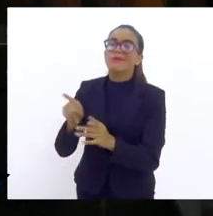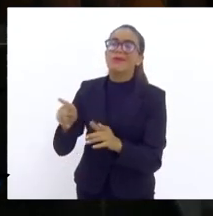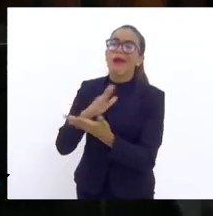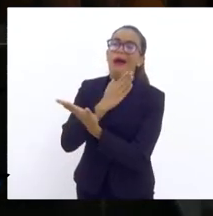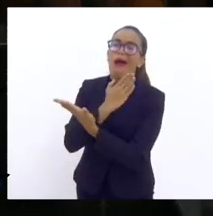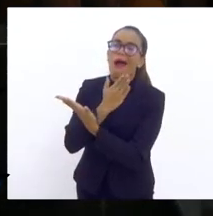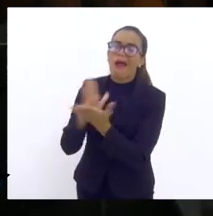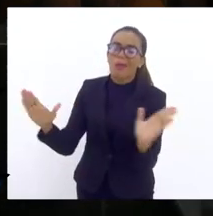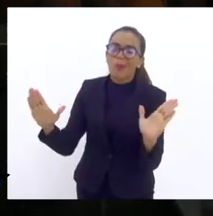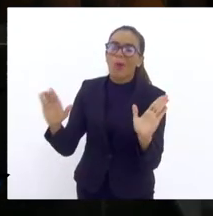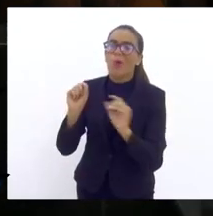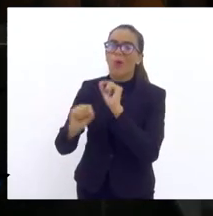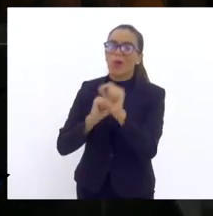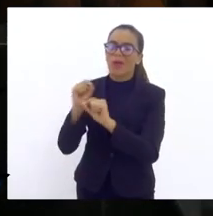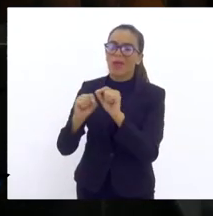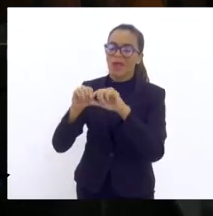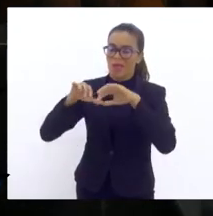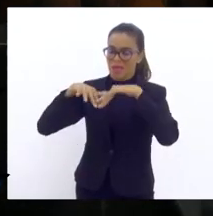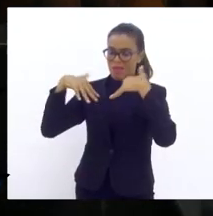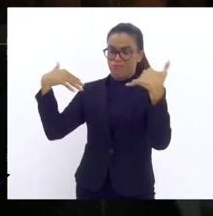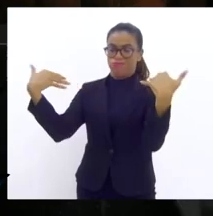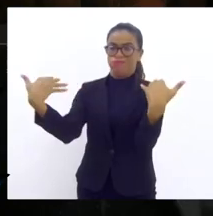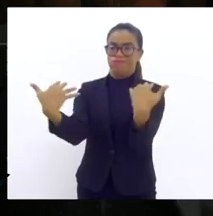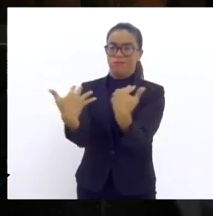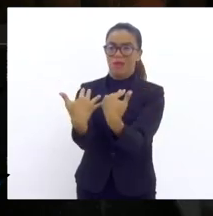e transformou todo em cadeira.